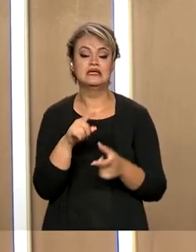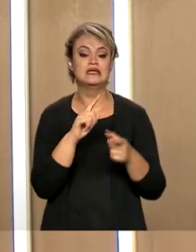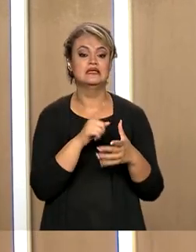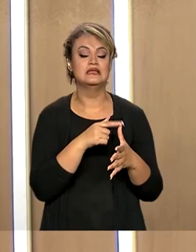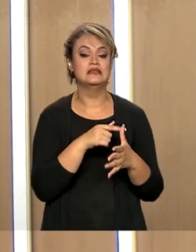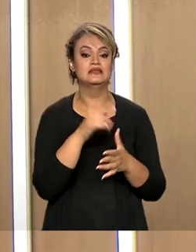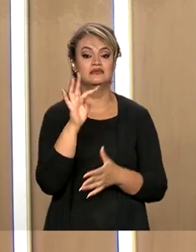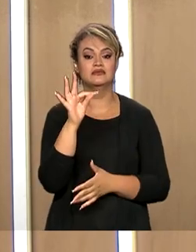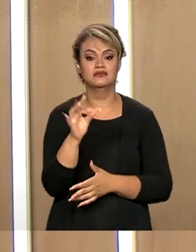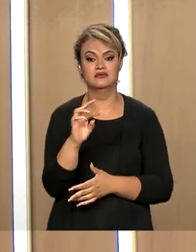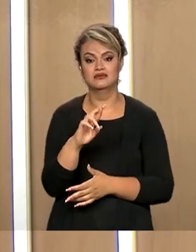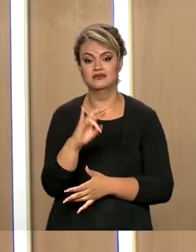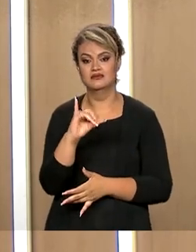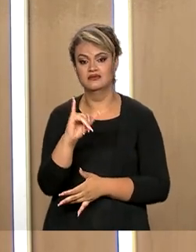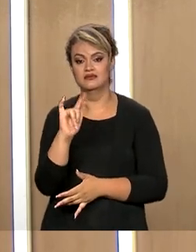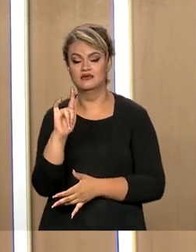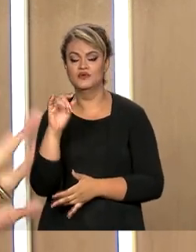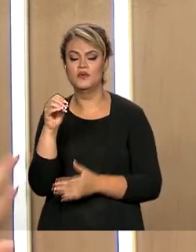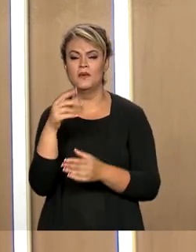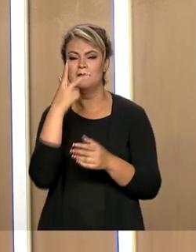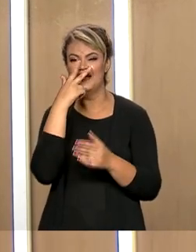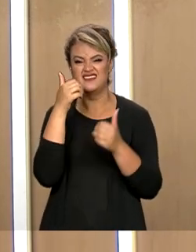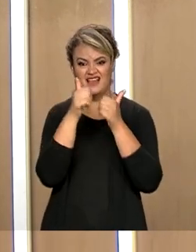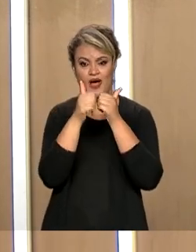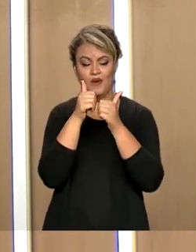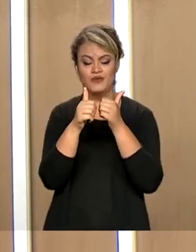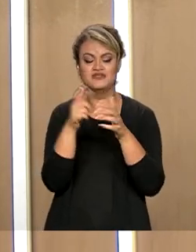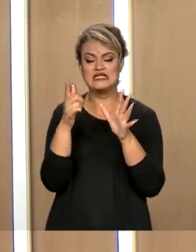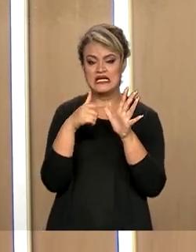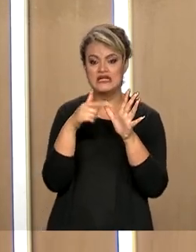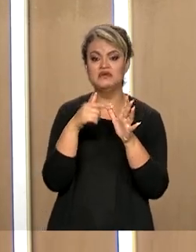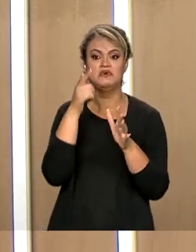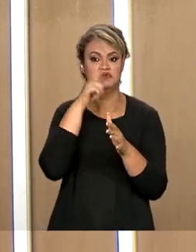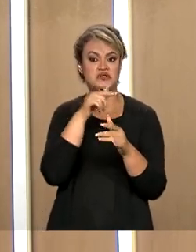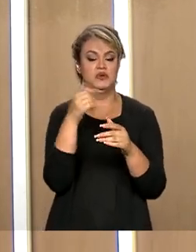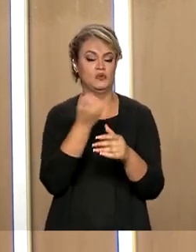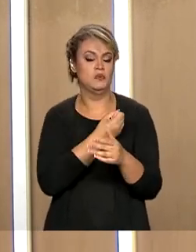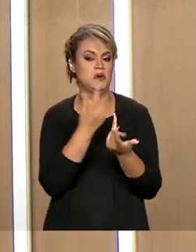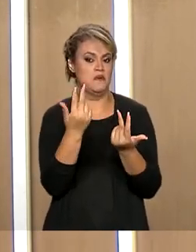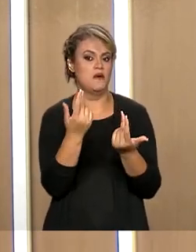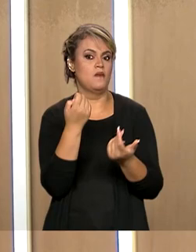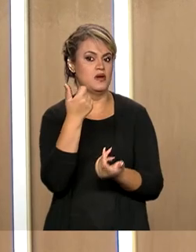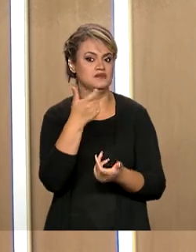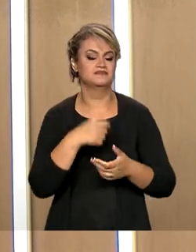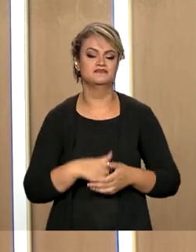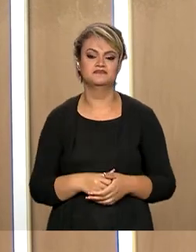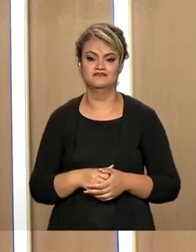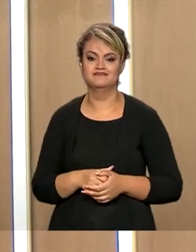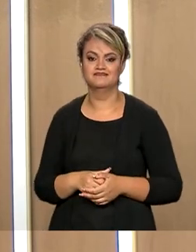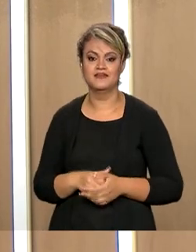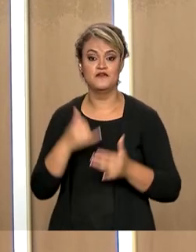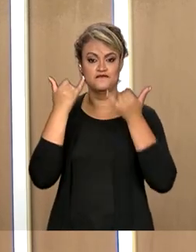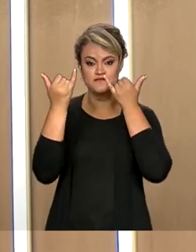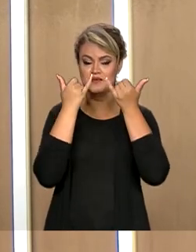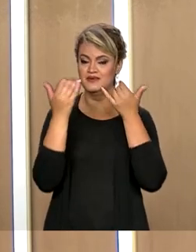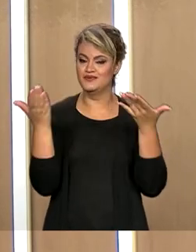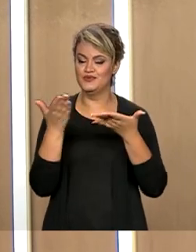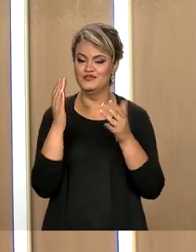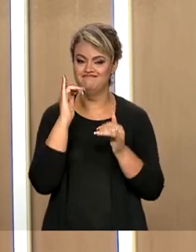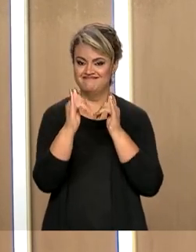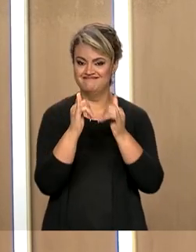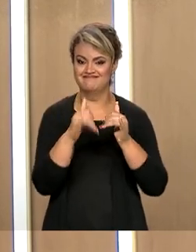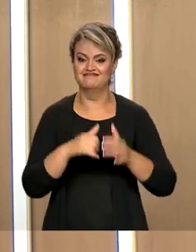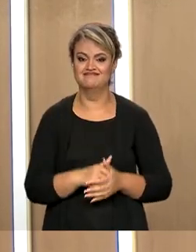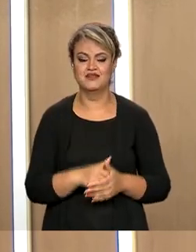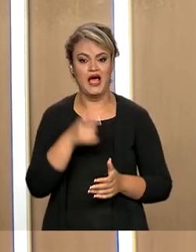aproximando da nossa produção de arroz, teve uma super safra com 9,5 milhões de toneladas. Essa é informação que nós temos para